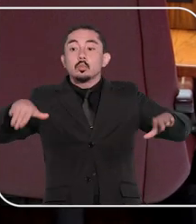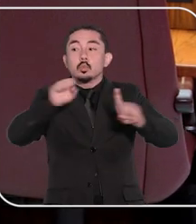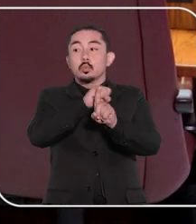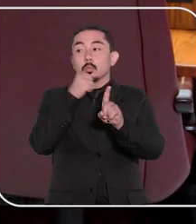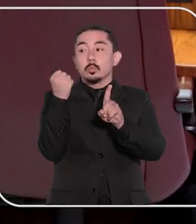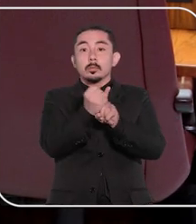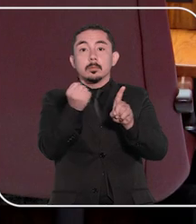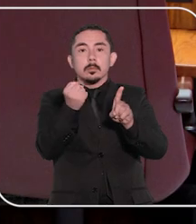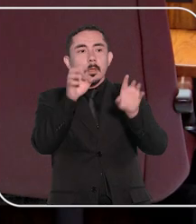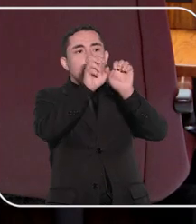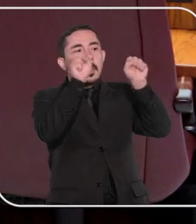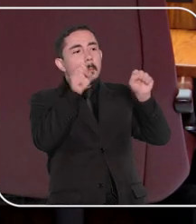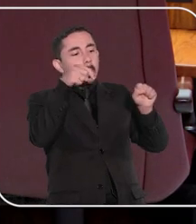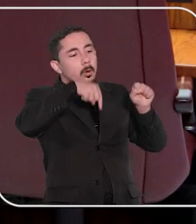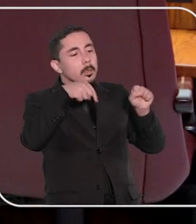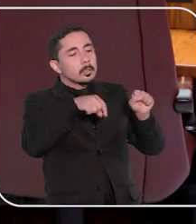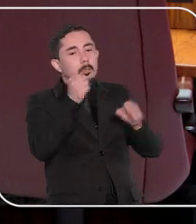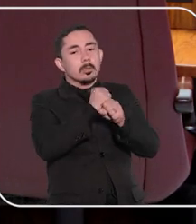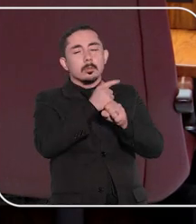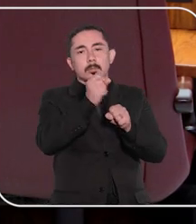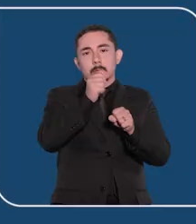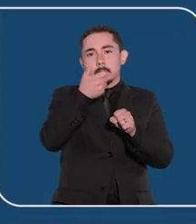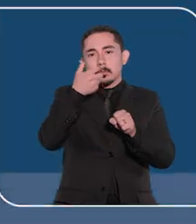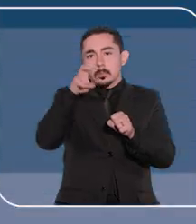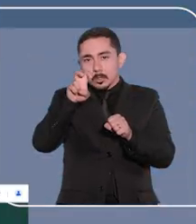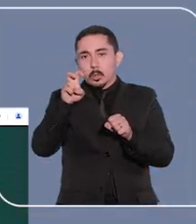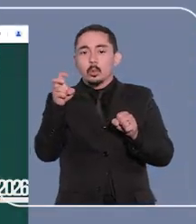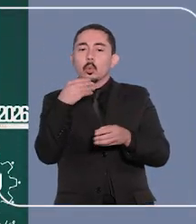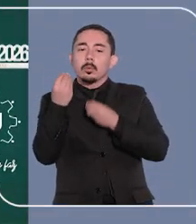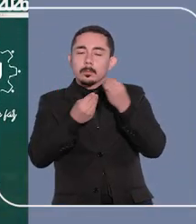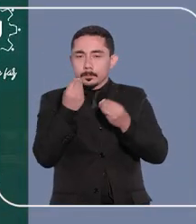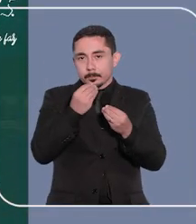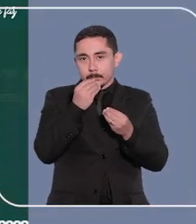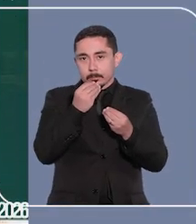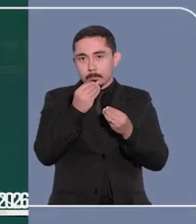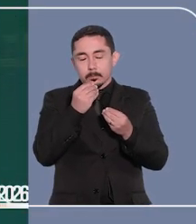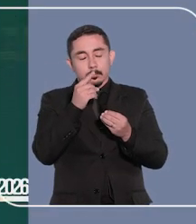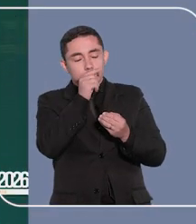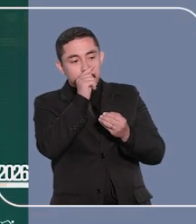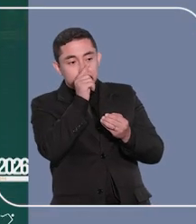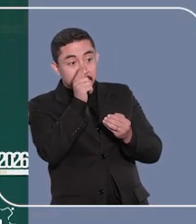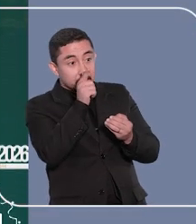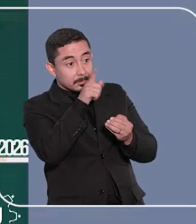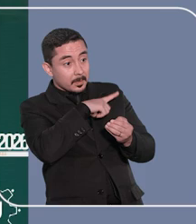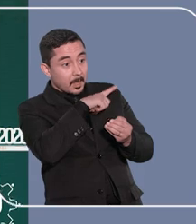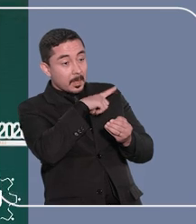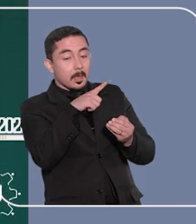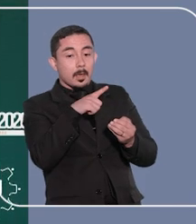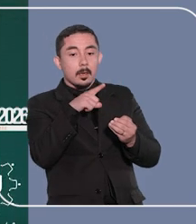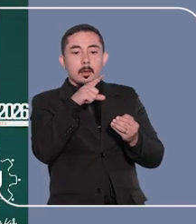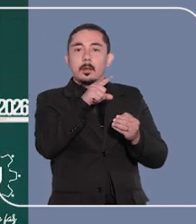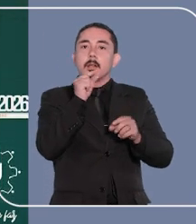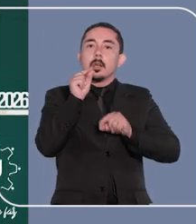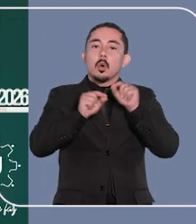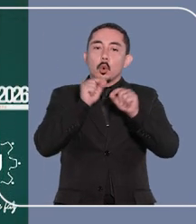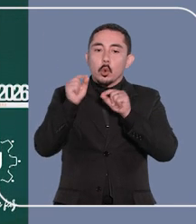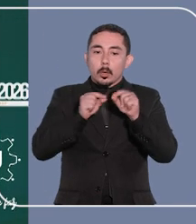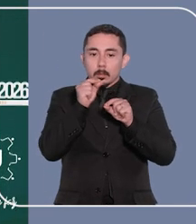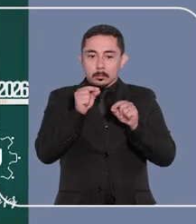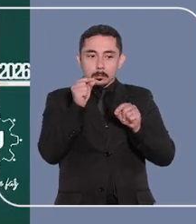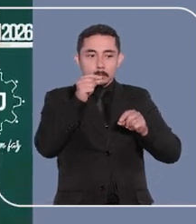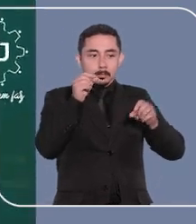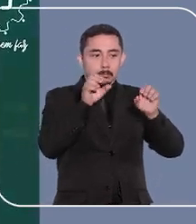que seja priorizado pelo tribunal em 2025. Os participantes vão responder a uma enquete sobre diferentes desafios que são